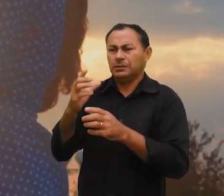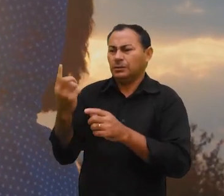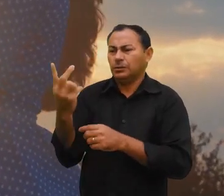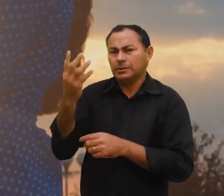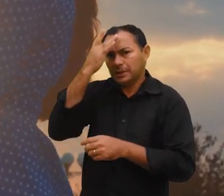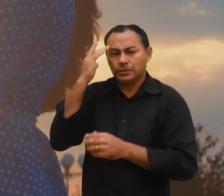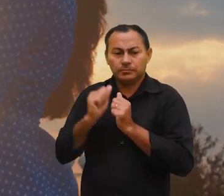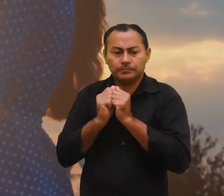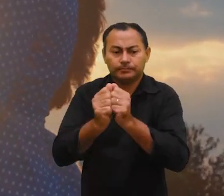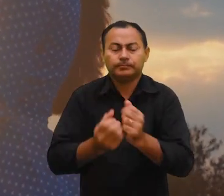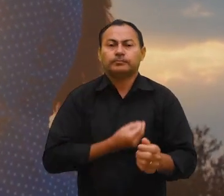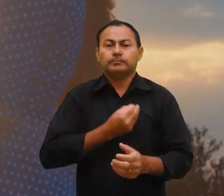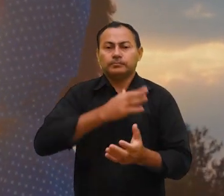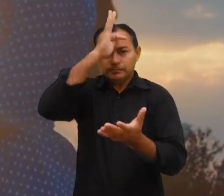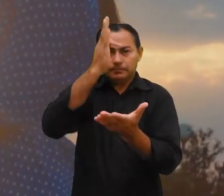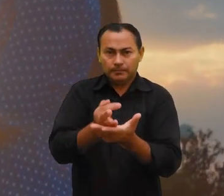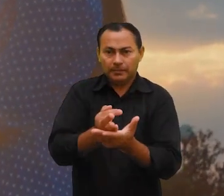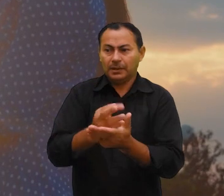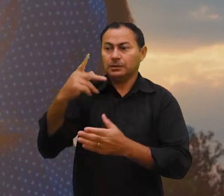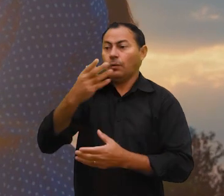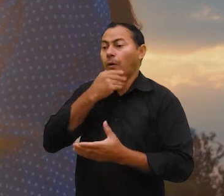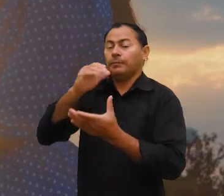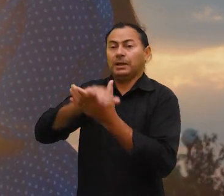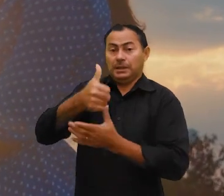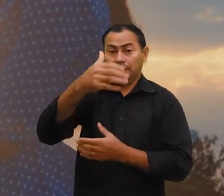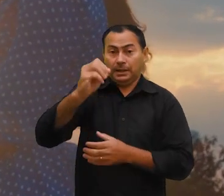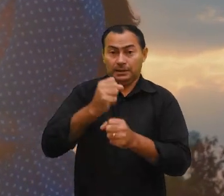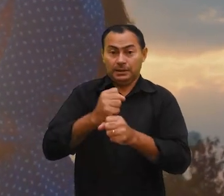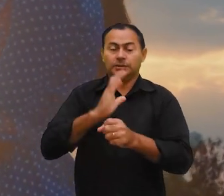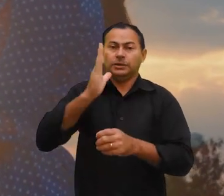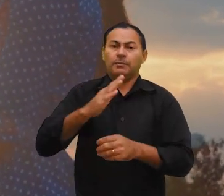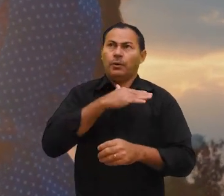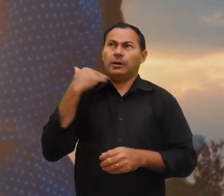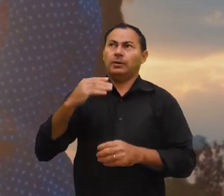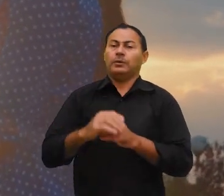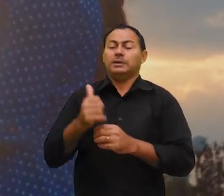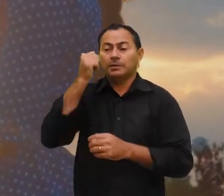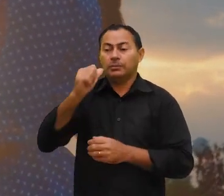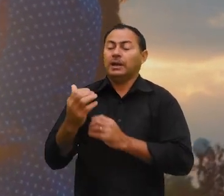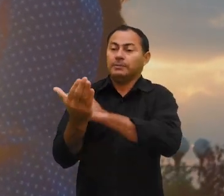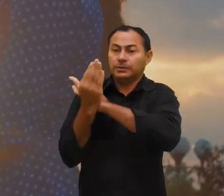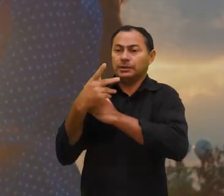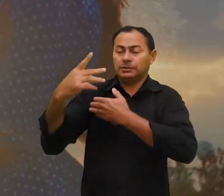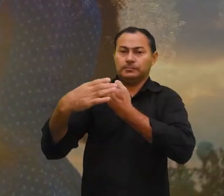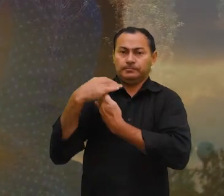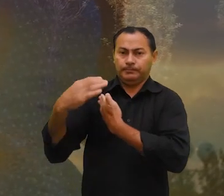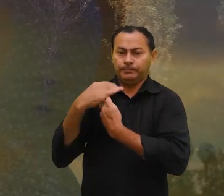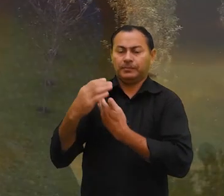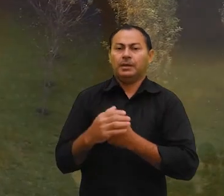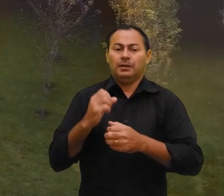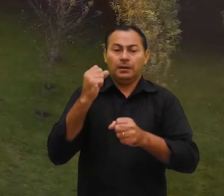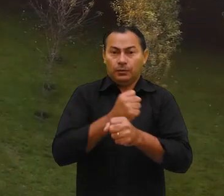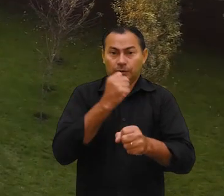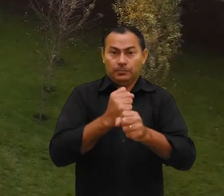dois me ajudaram no meu caminhar de fé. Seu marido, há dez anos, já está com o Senhor e ela ainda me ajuda com seus conselhos.